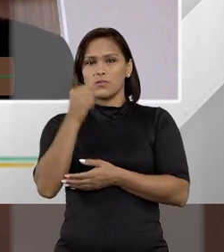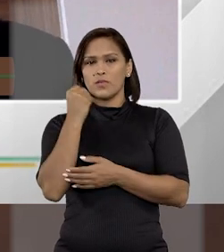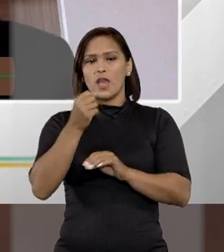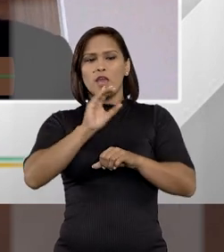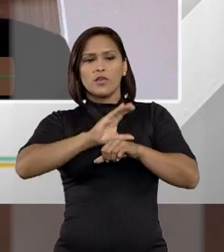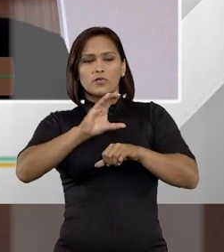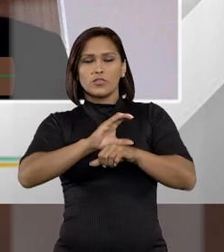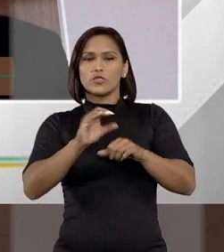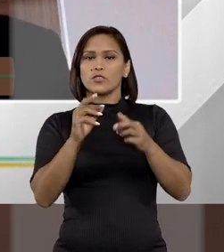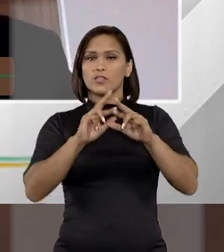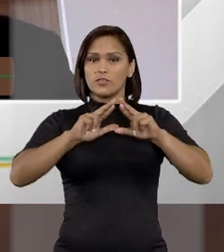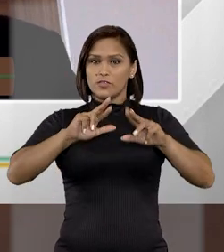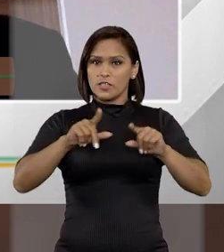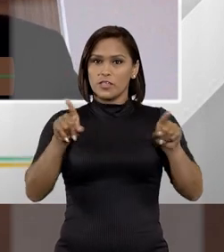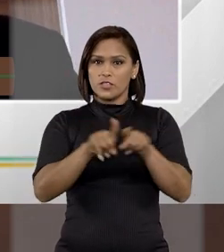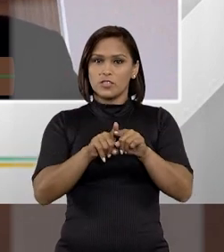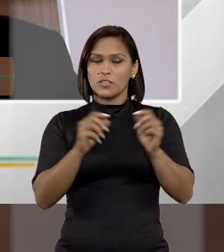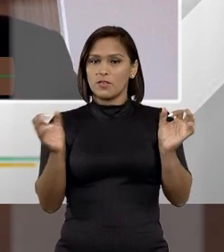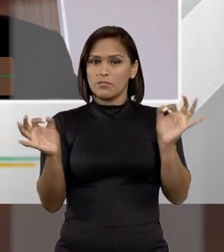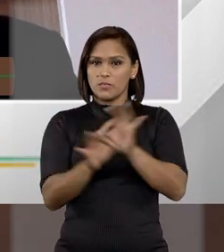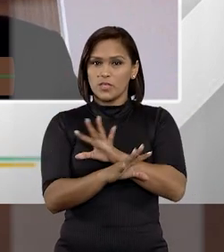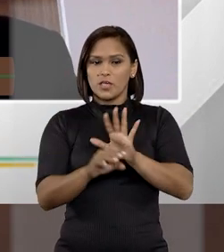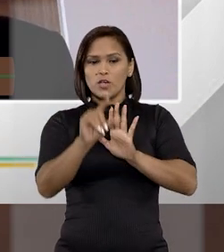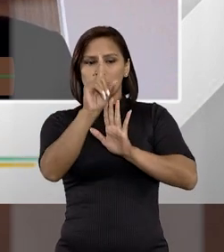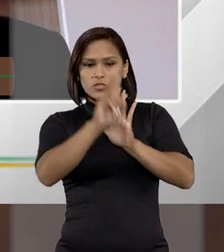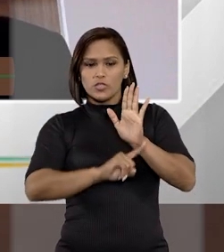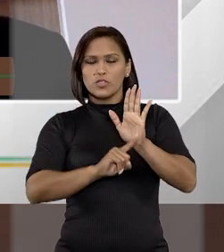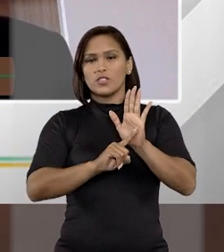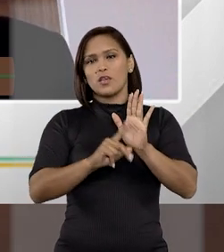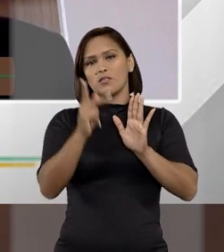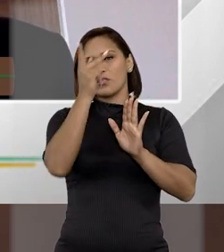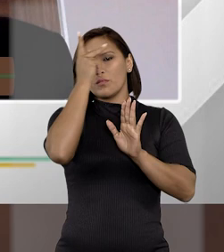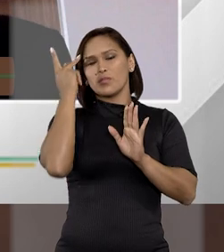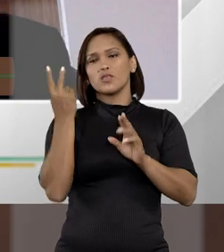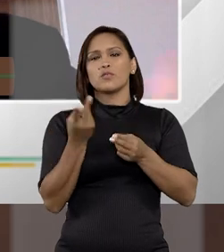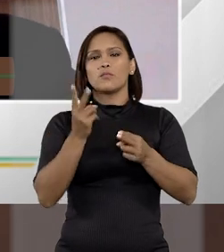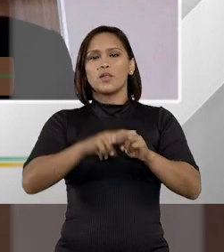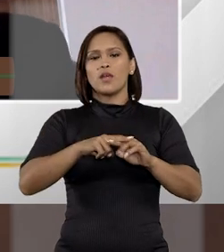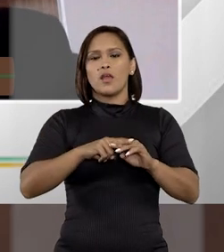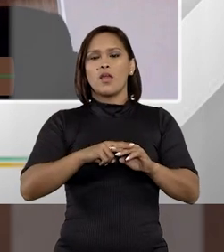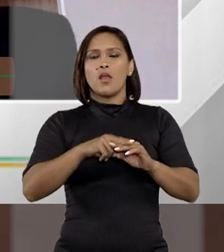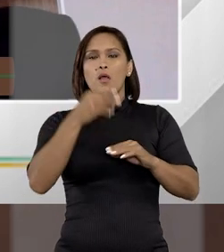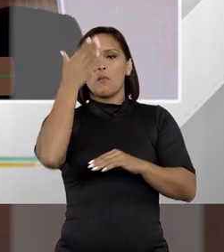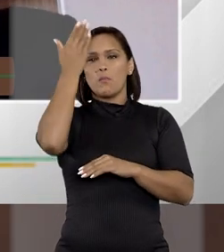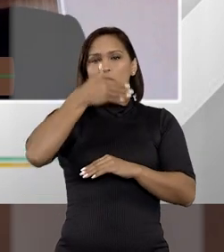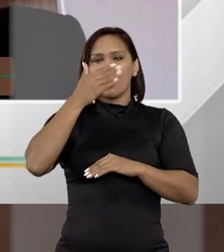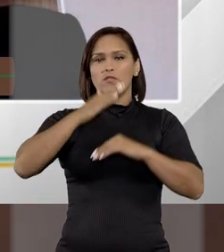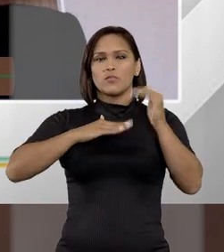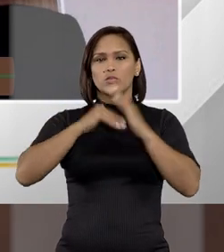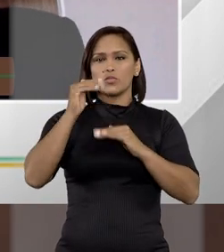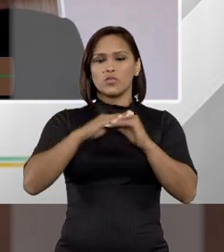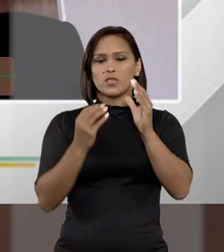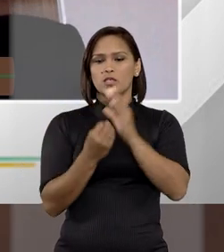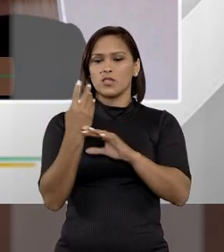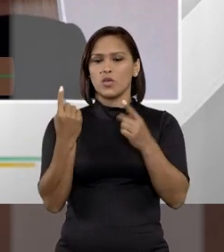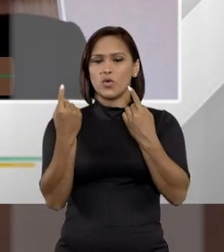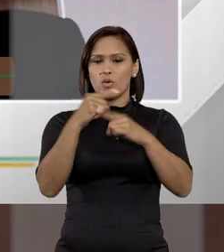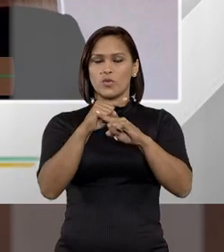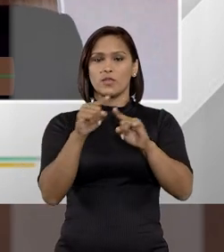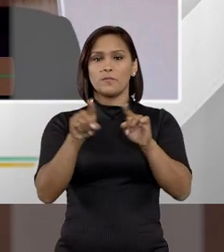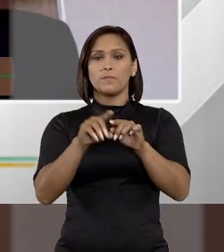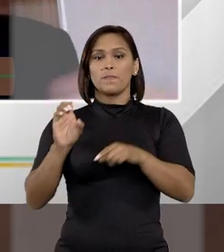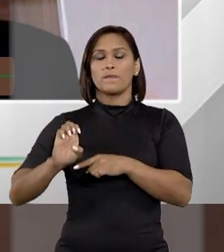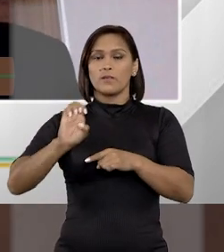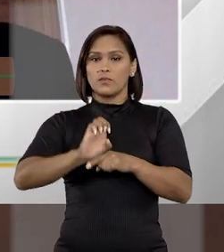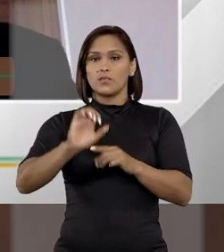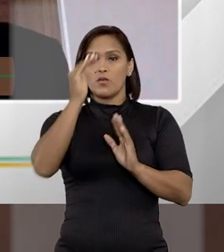seria inconstitucional e inconvencional, porque acabaria ferindo o direito da pessoa presa de não produzir prova contra si mesmo, Então, o